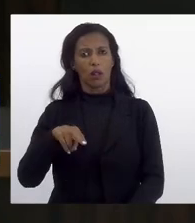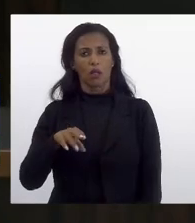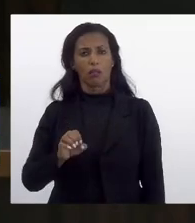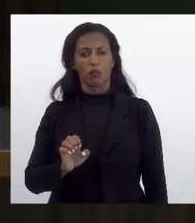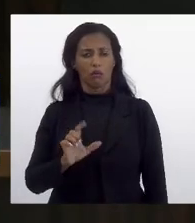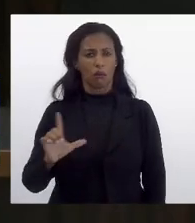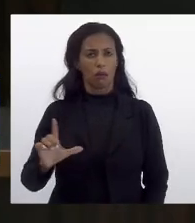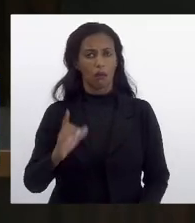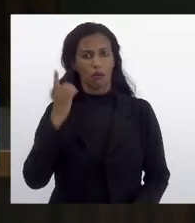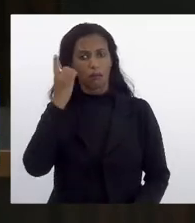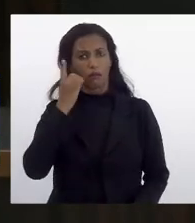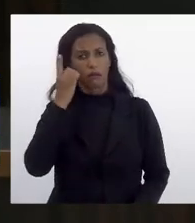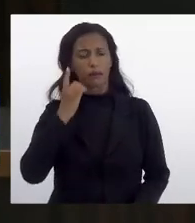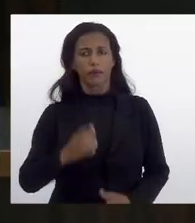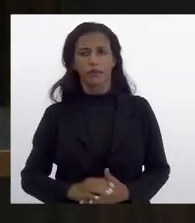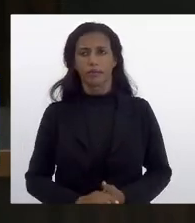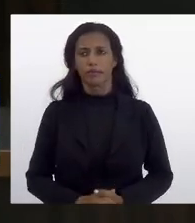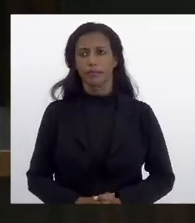Carvalho.